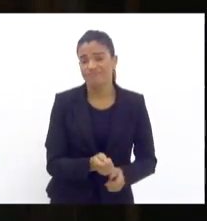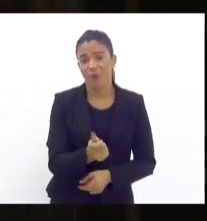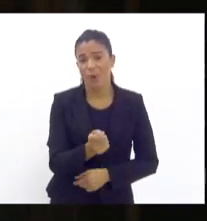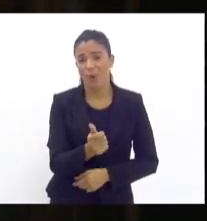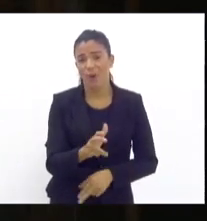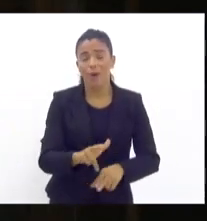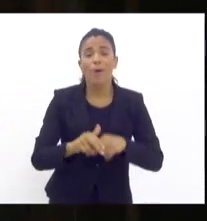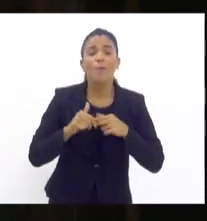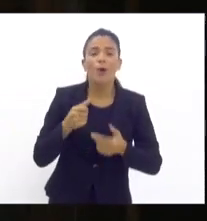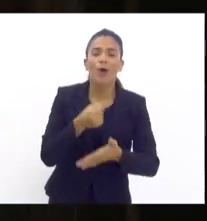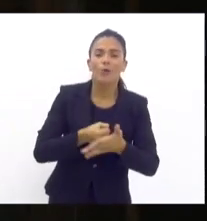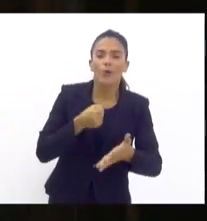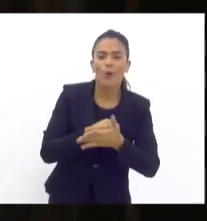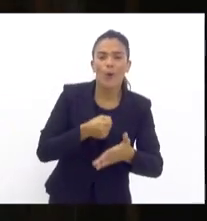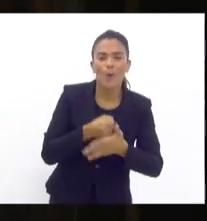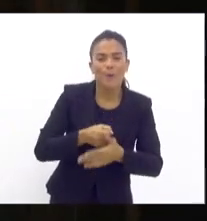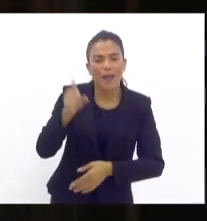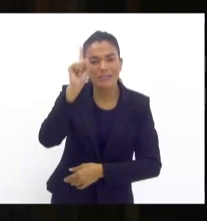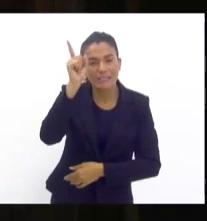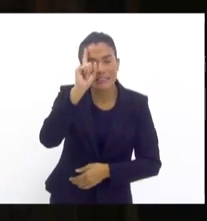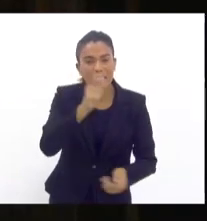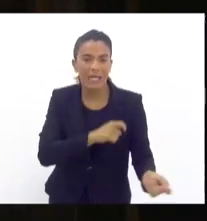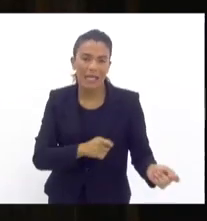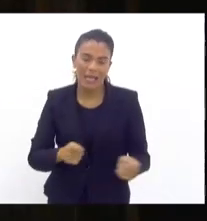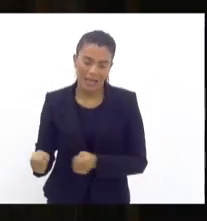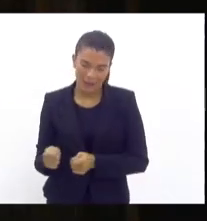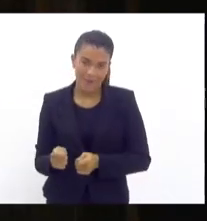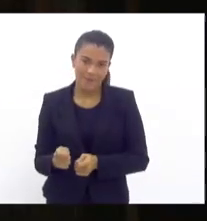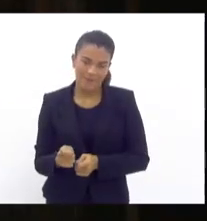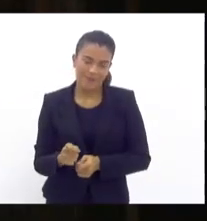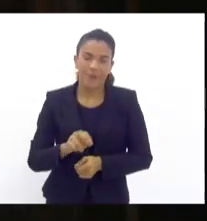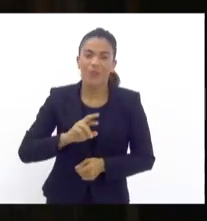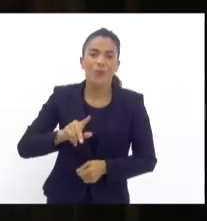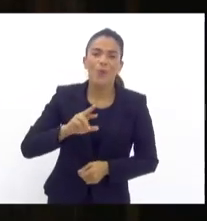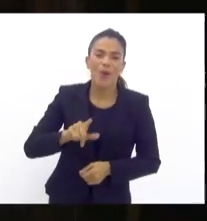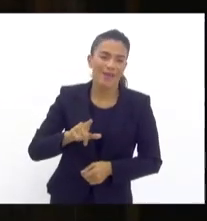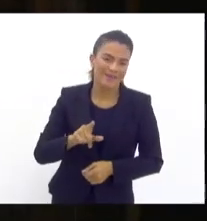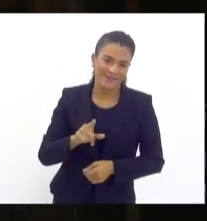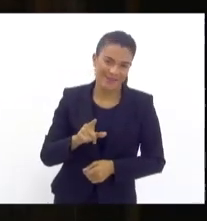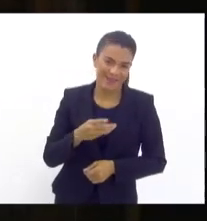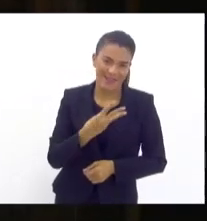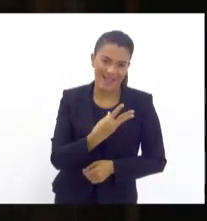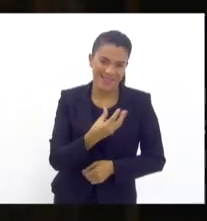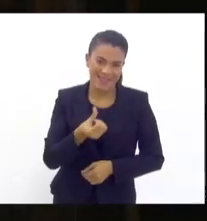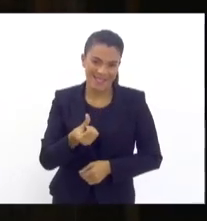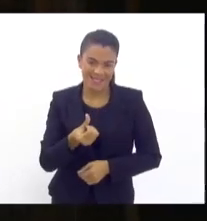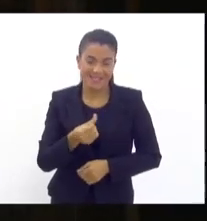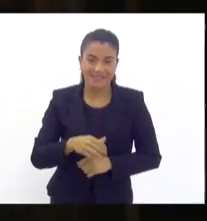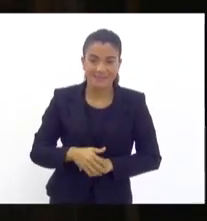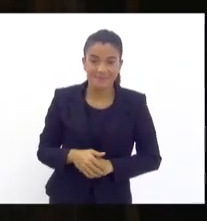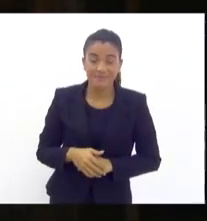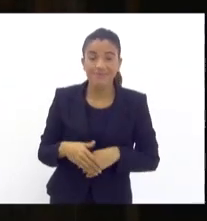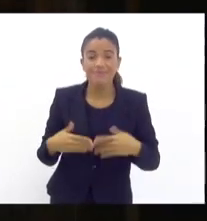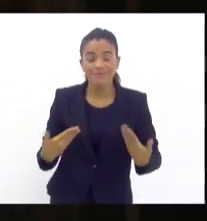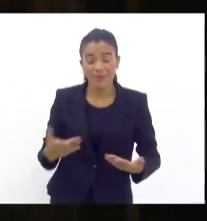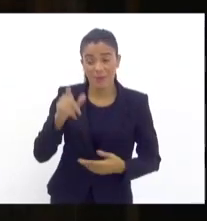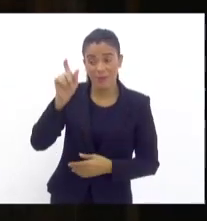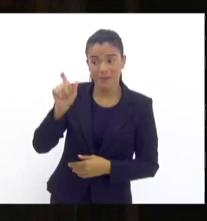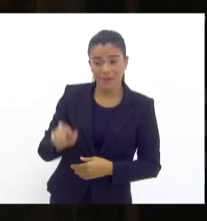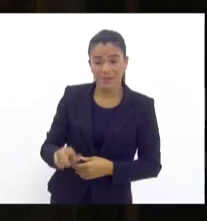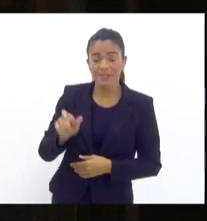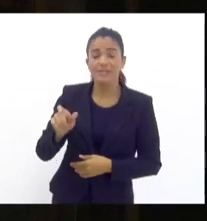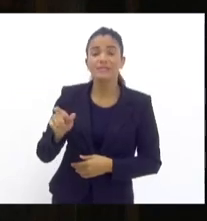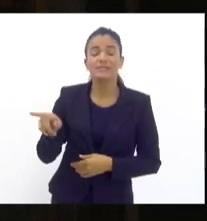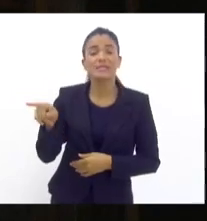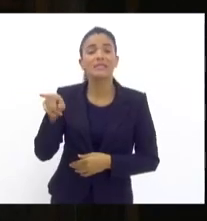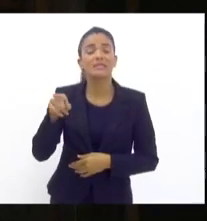razão do combate de outurno que as forças de segurança fazem. E não é diferente na ISP-16. Então, com isso, esse cidadão, ele se